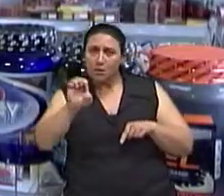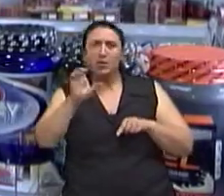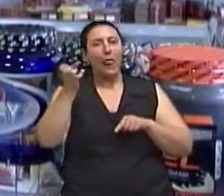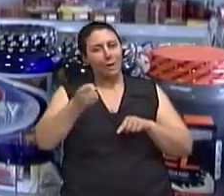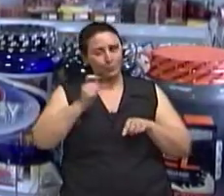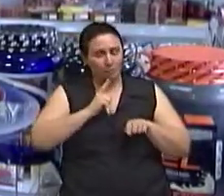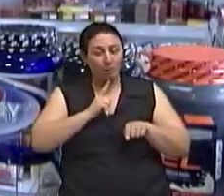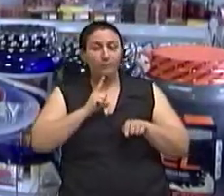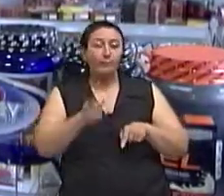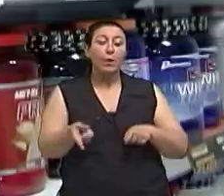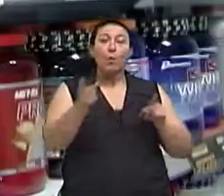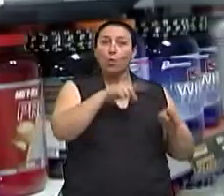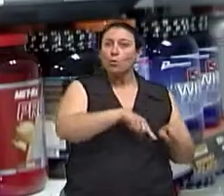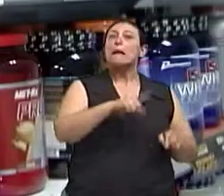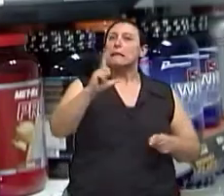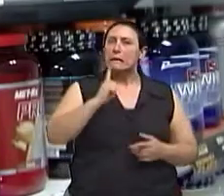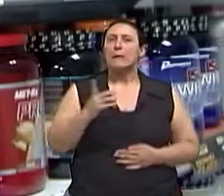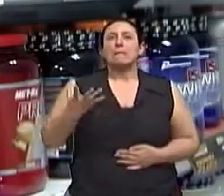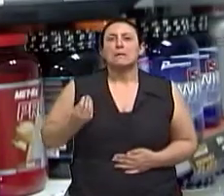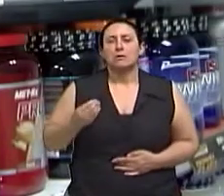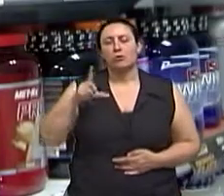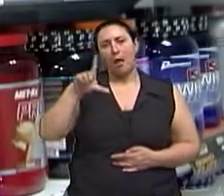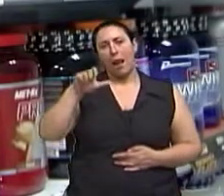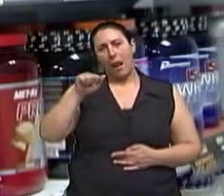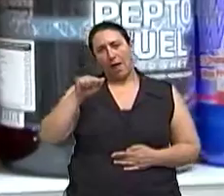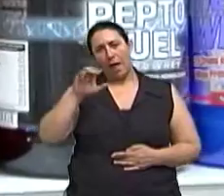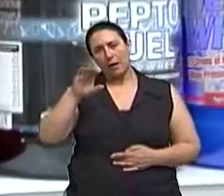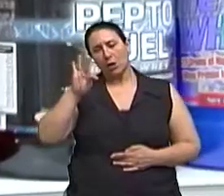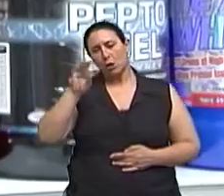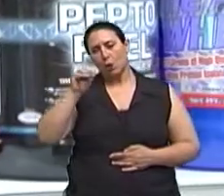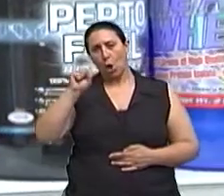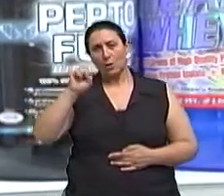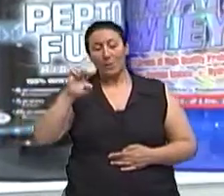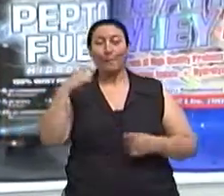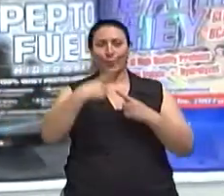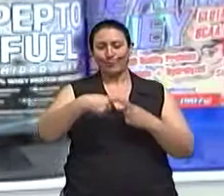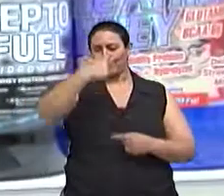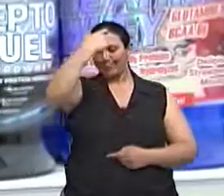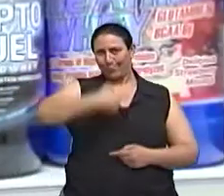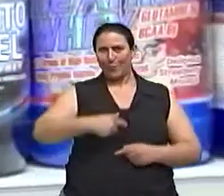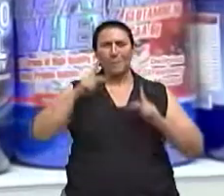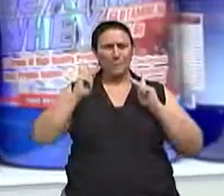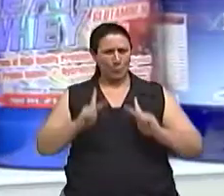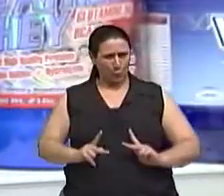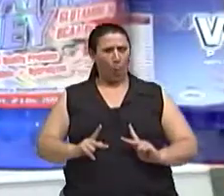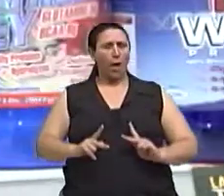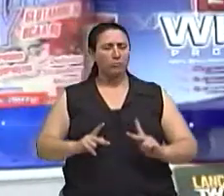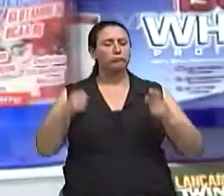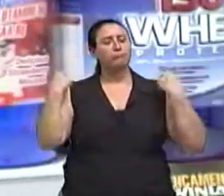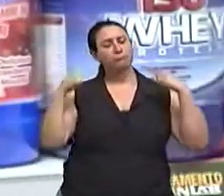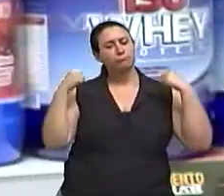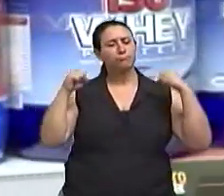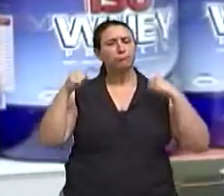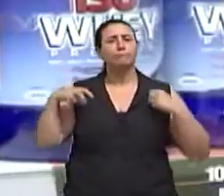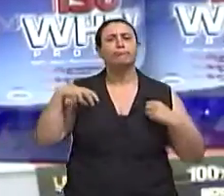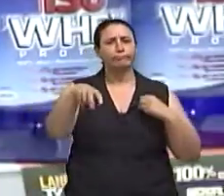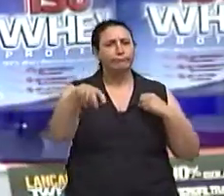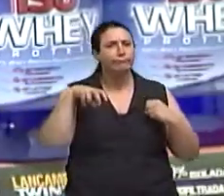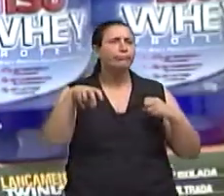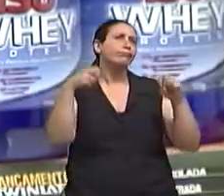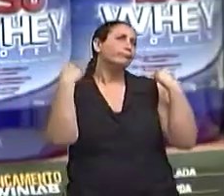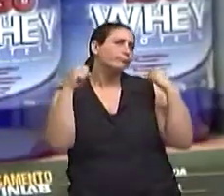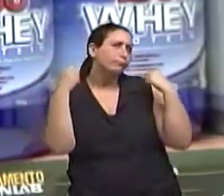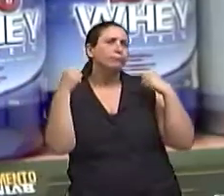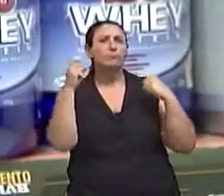contém bastante lactose. Porque o praticante de atividade física moderada, intensa, que é de